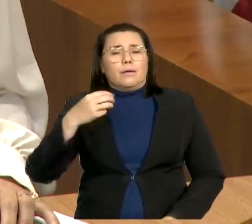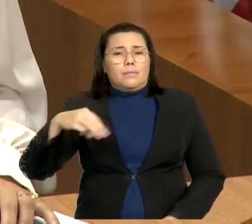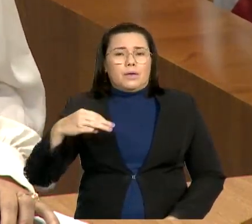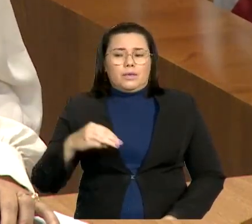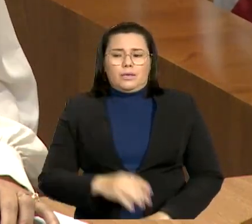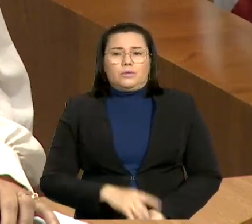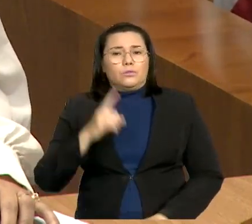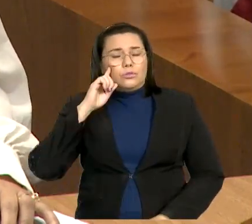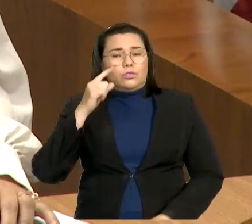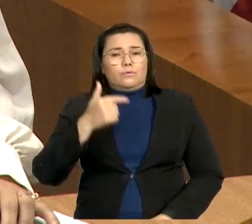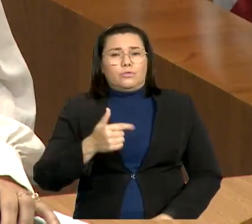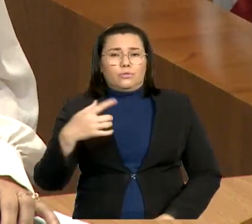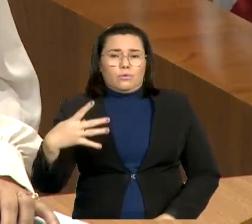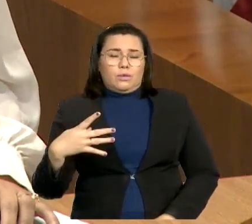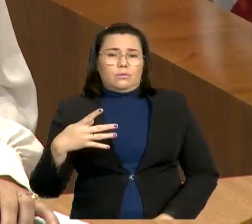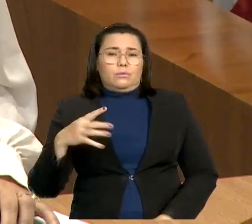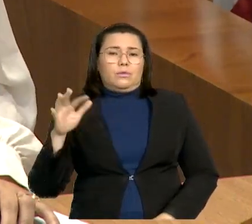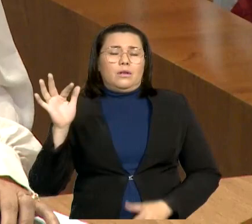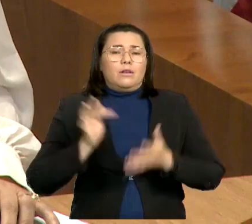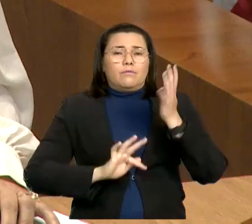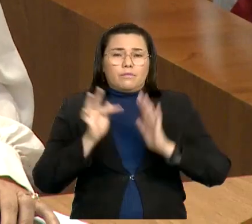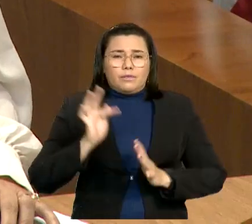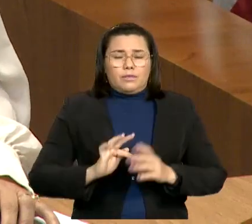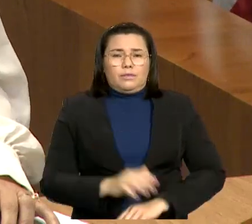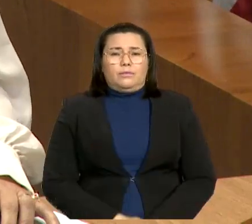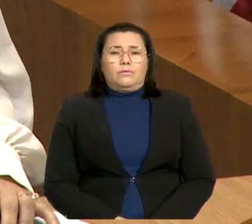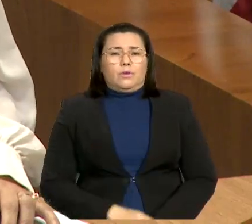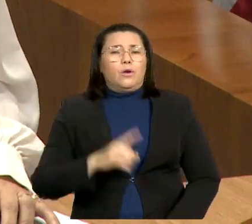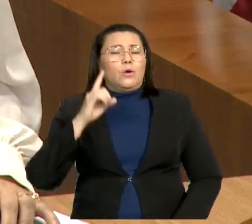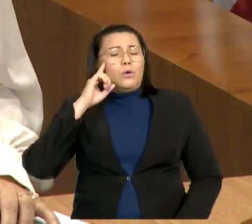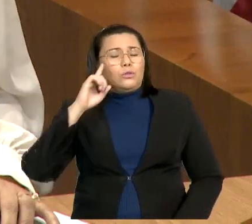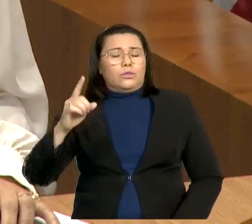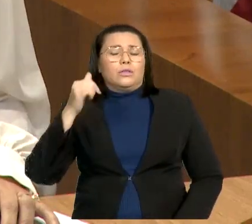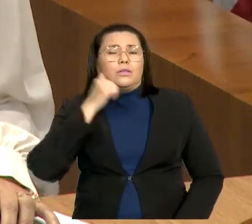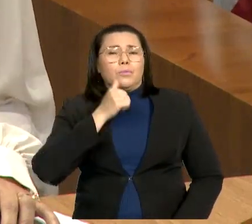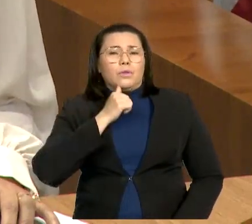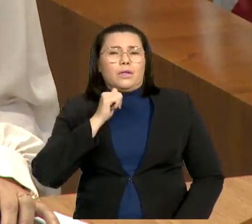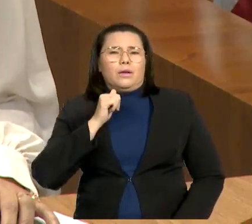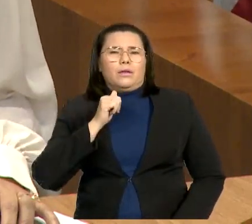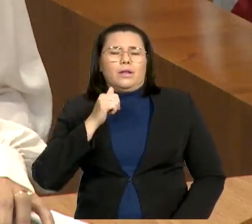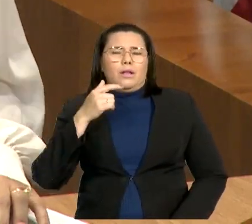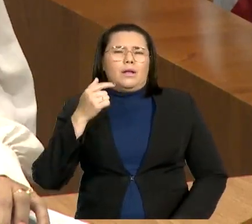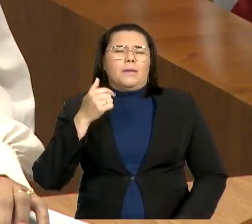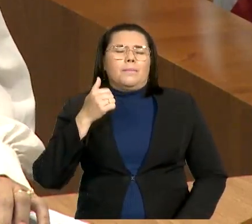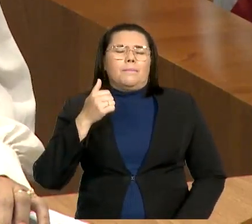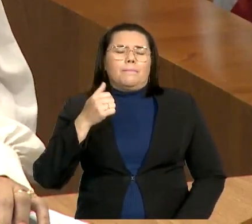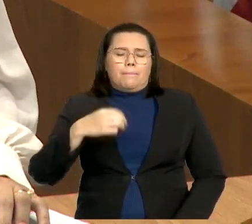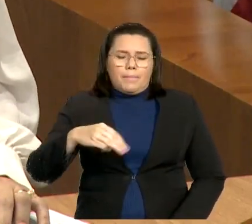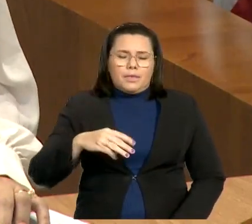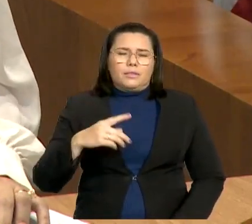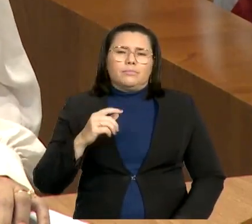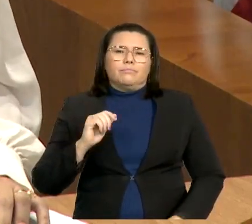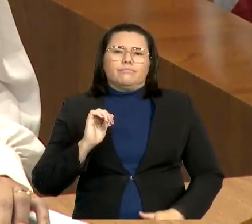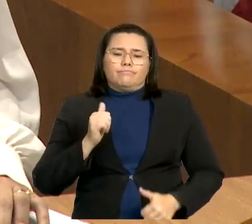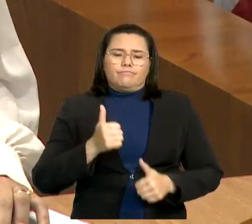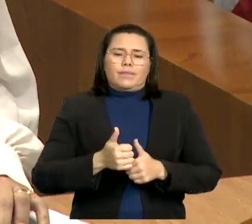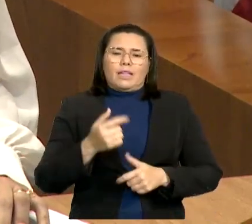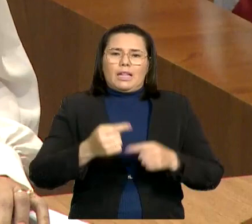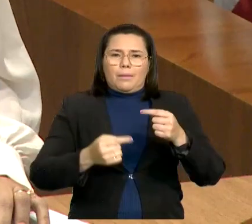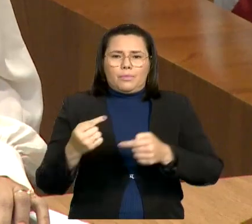24 de fevereiro. Eu tenho certeza que 2024 será uma festa aqui no Maranhão, pois vamos